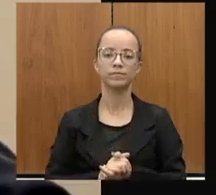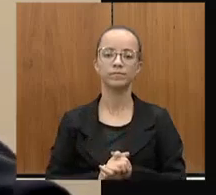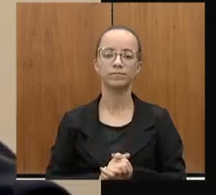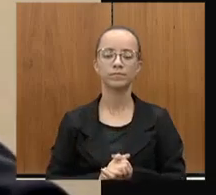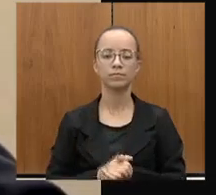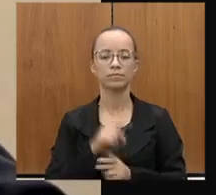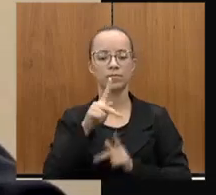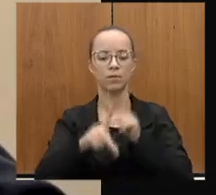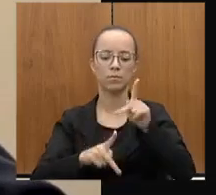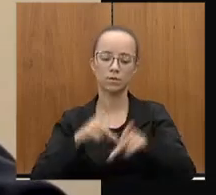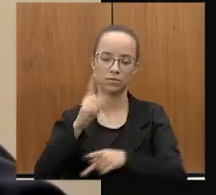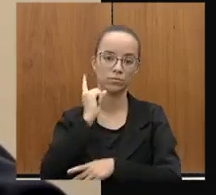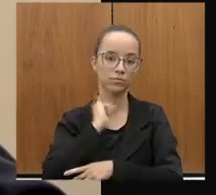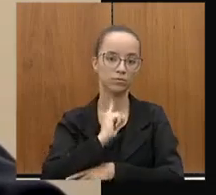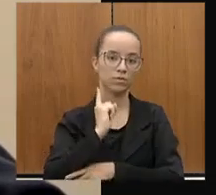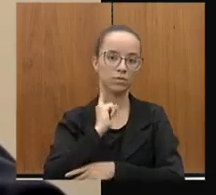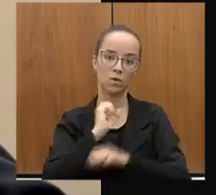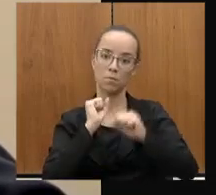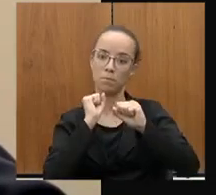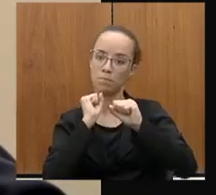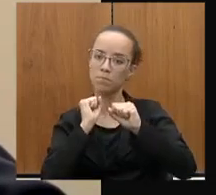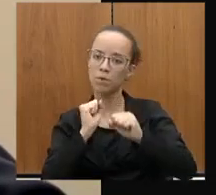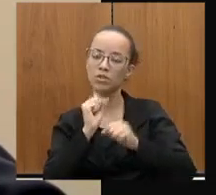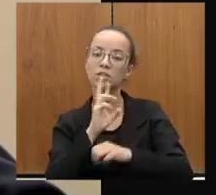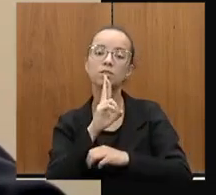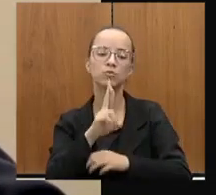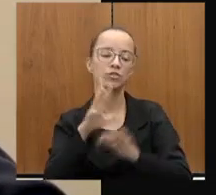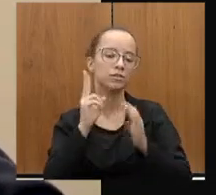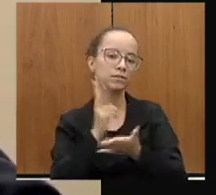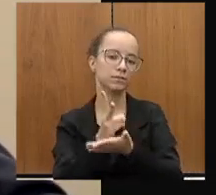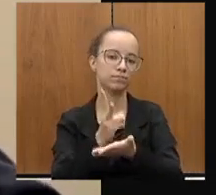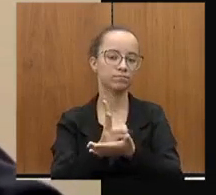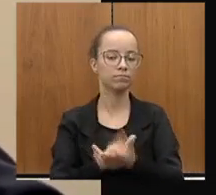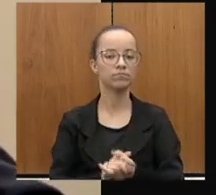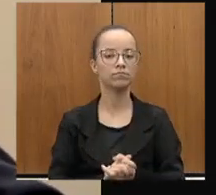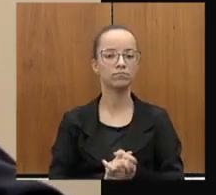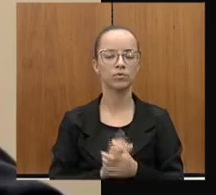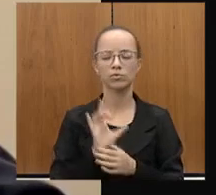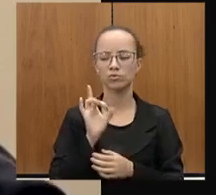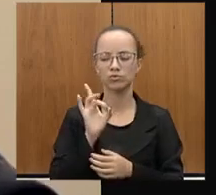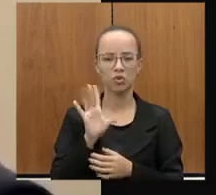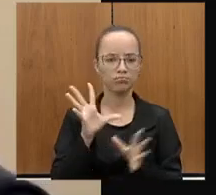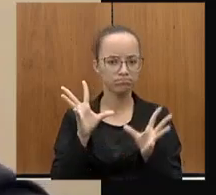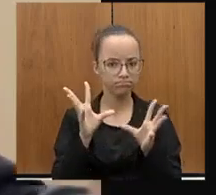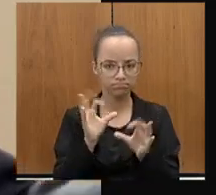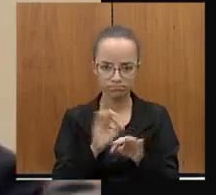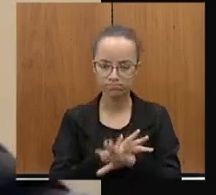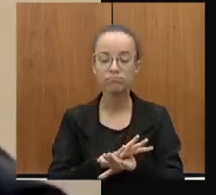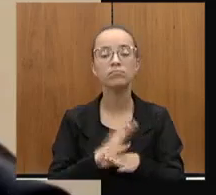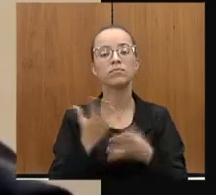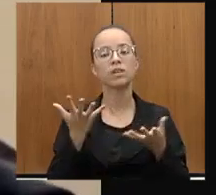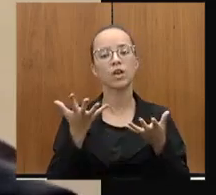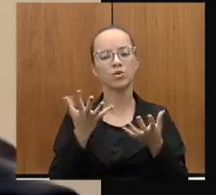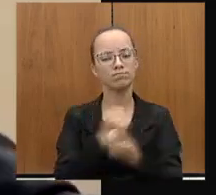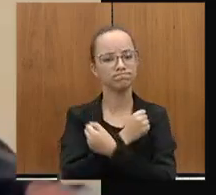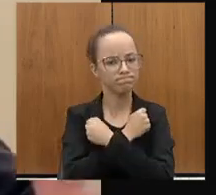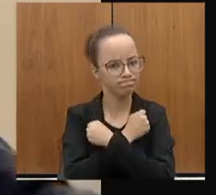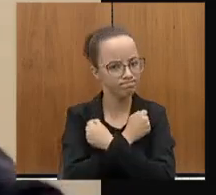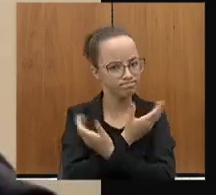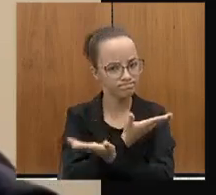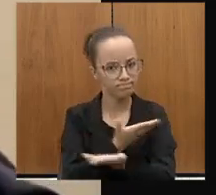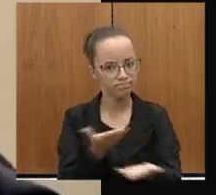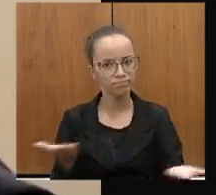a população de Minas Gerais seja atendida, seja respondida. Por ora, são essas minhas palavras, deixo aqui meu fraterno abraço,